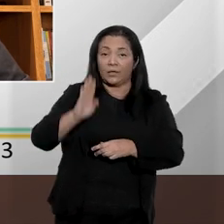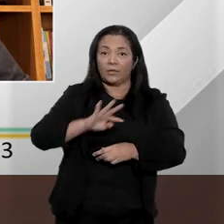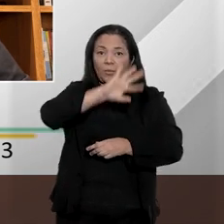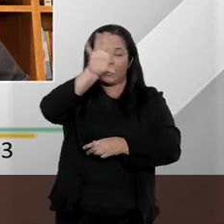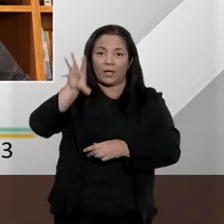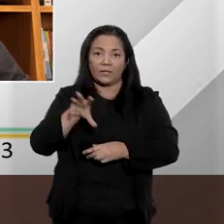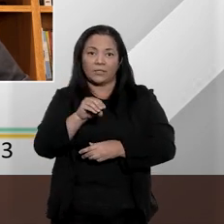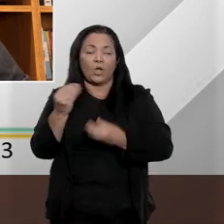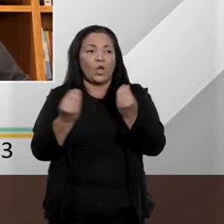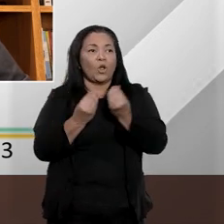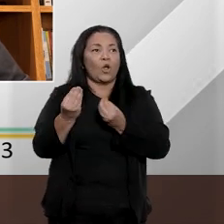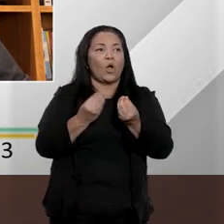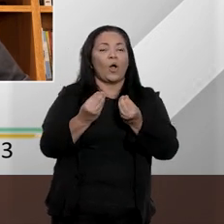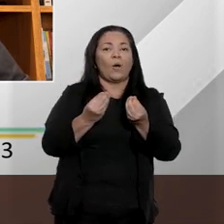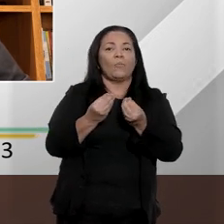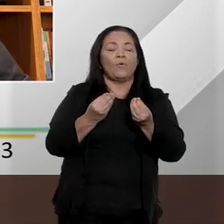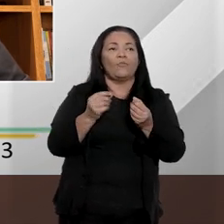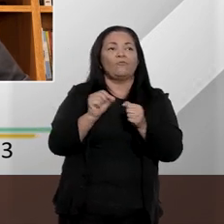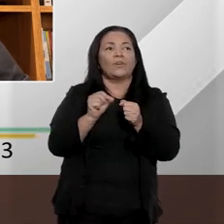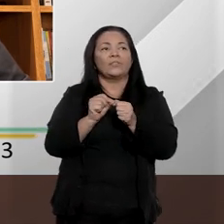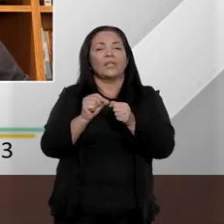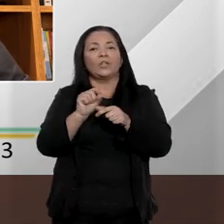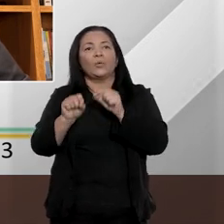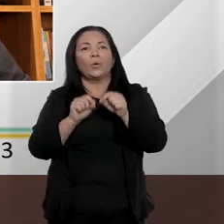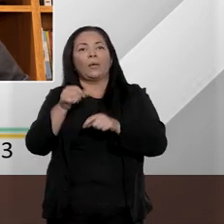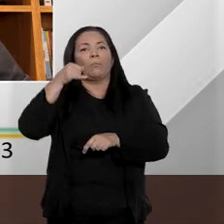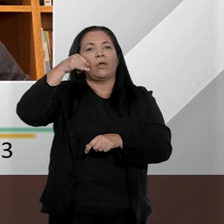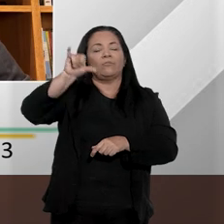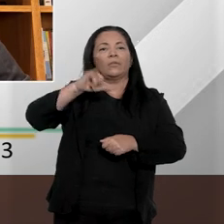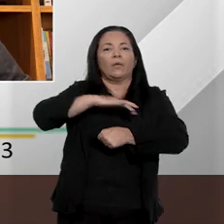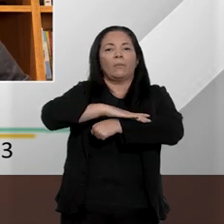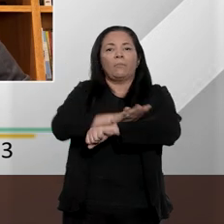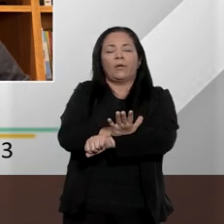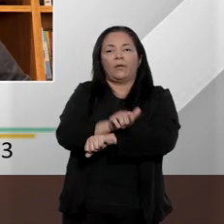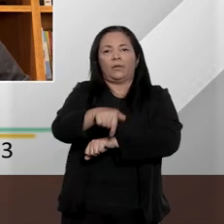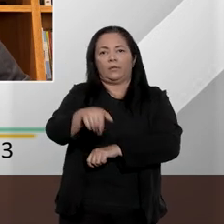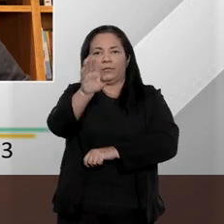combate ao fenômeno histórico da discriminação racial aqui no Brasil?